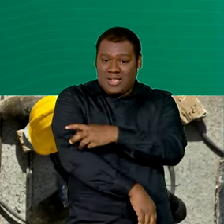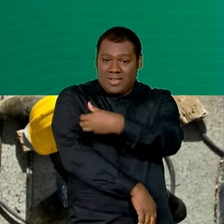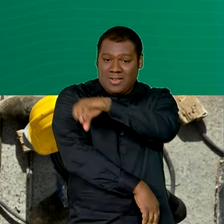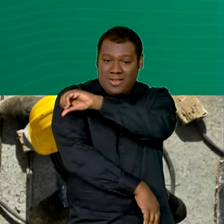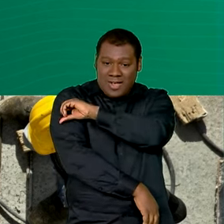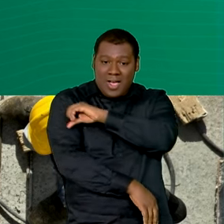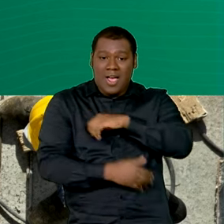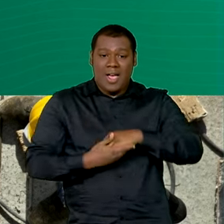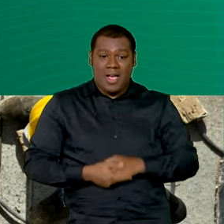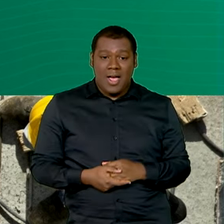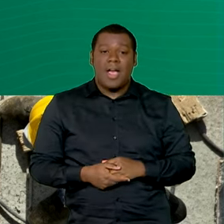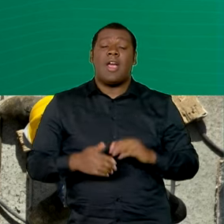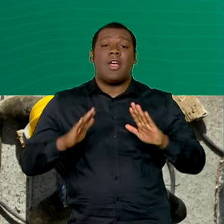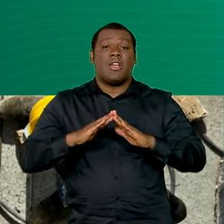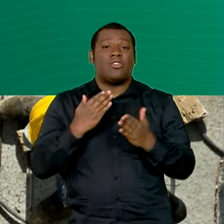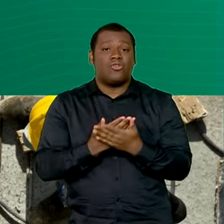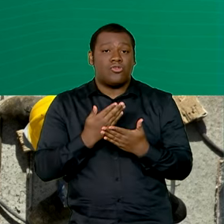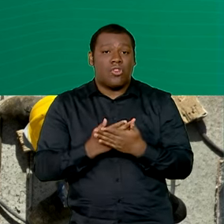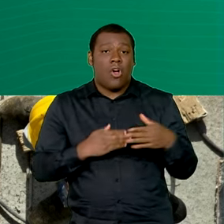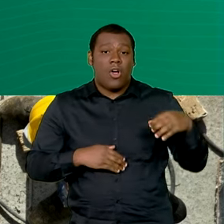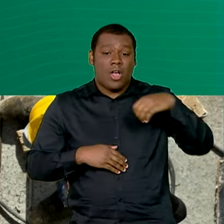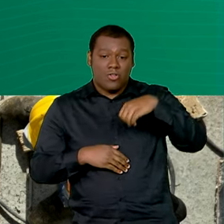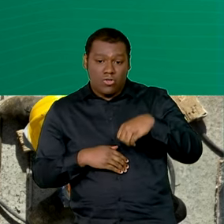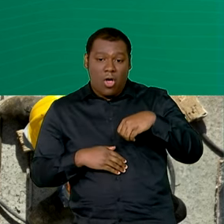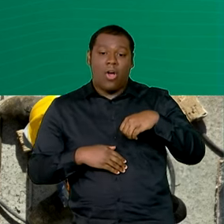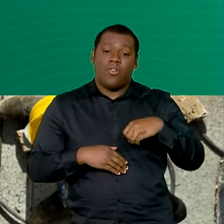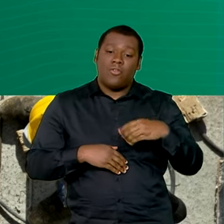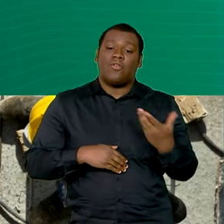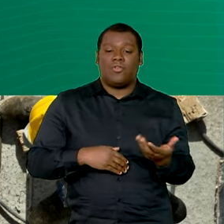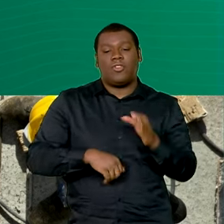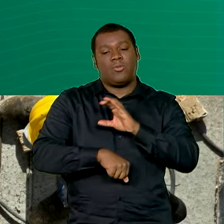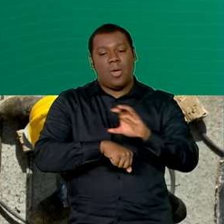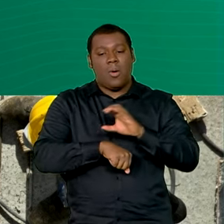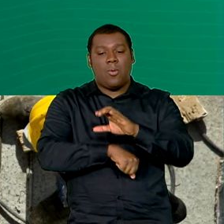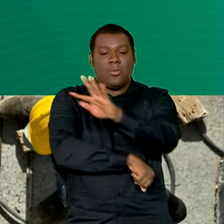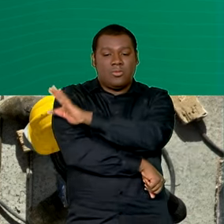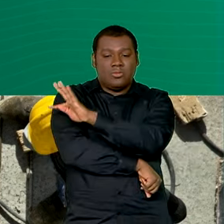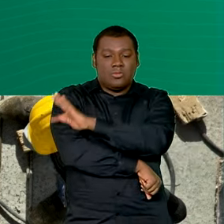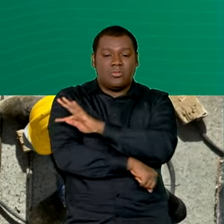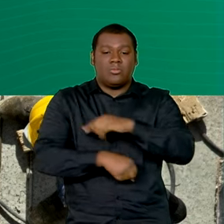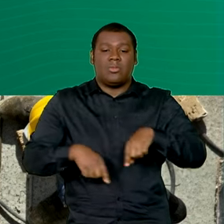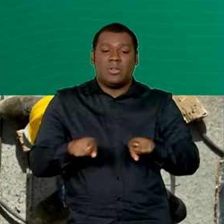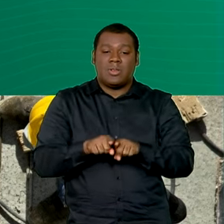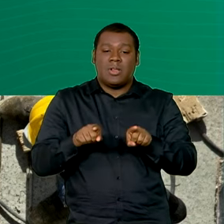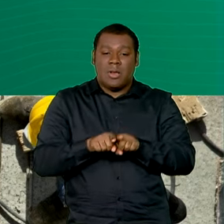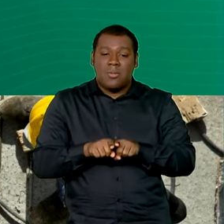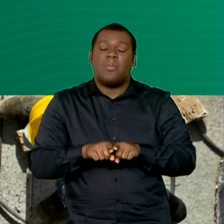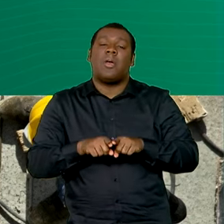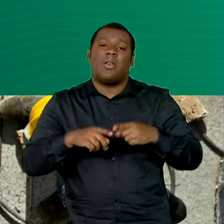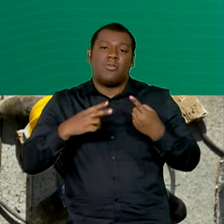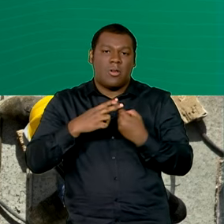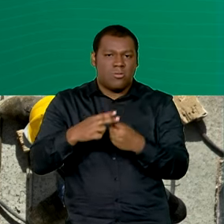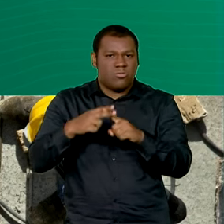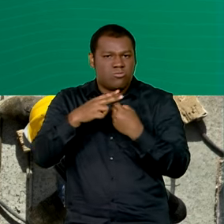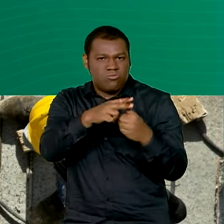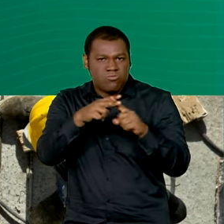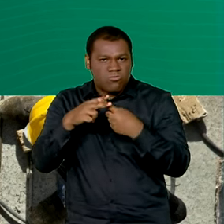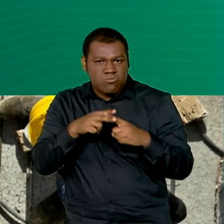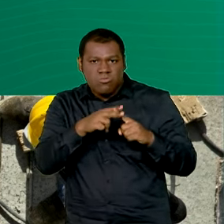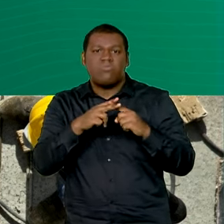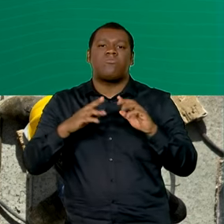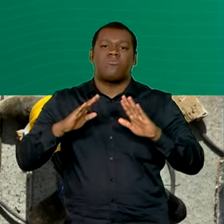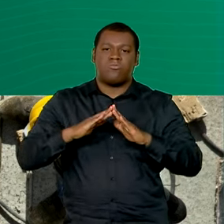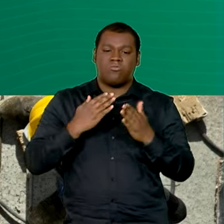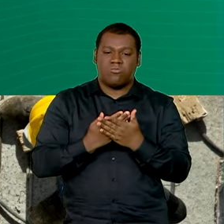ensino profissionalizante. Também foram realizadas 22 obras de ampliação, 13 de reformas e